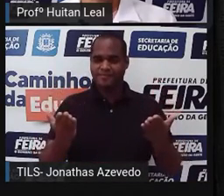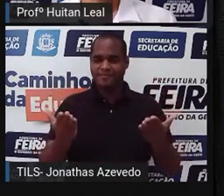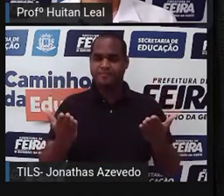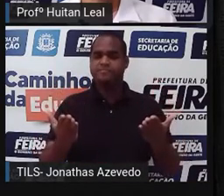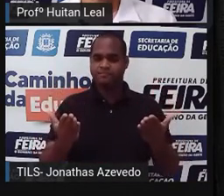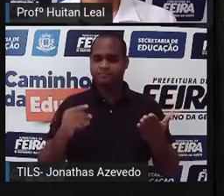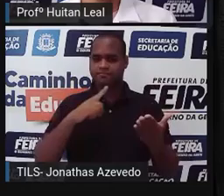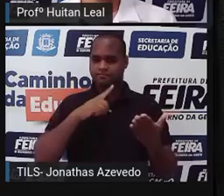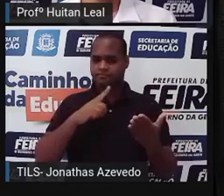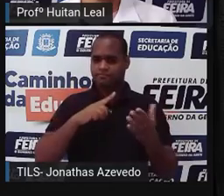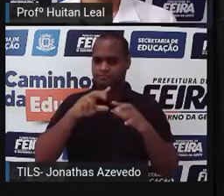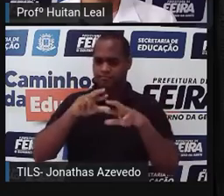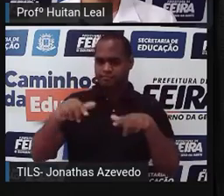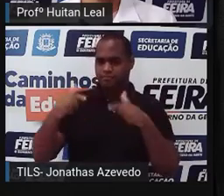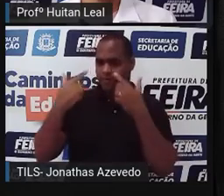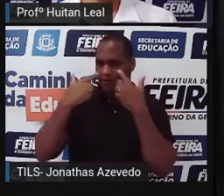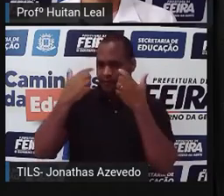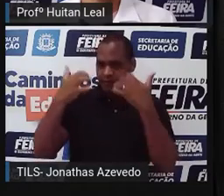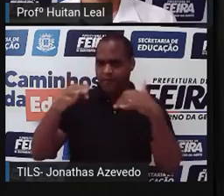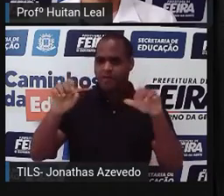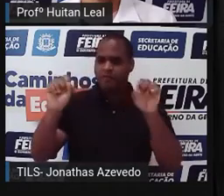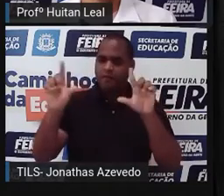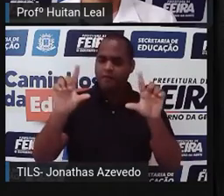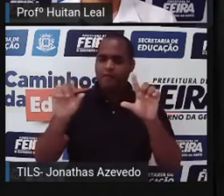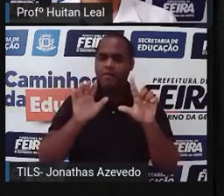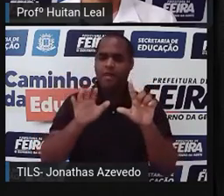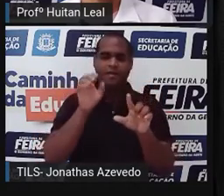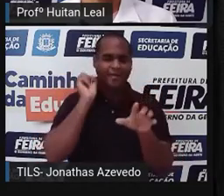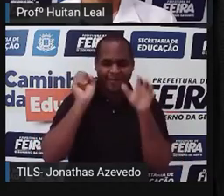mesmo que você não esteja assistindo, mas ouve isso...